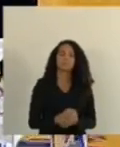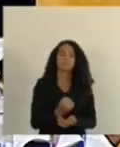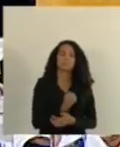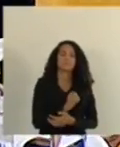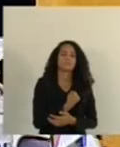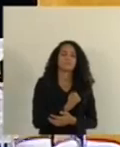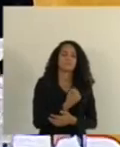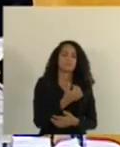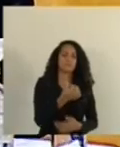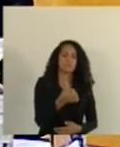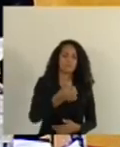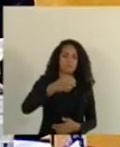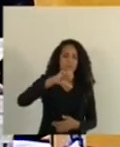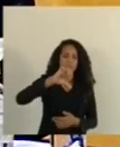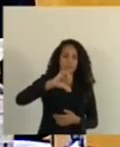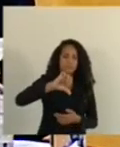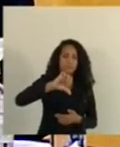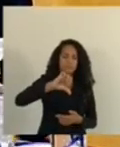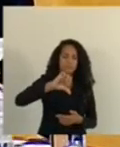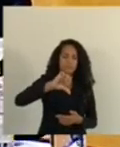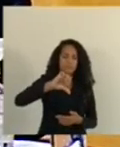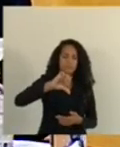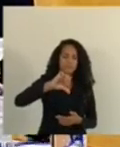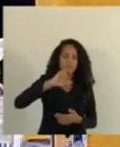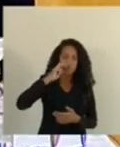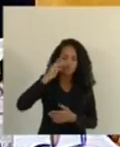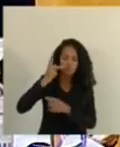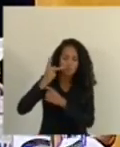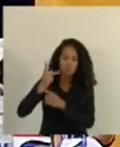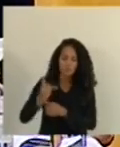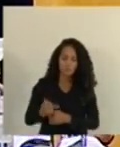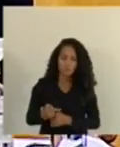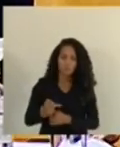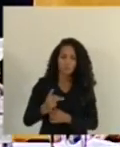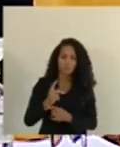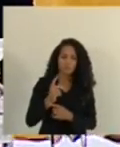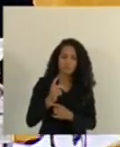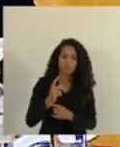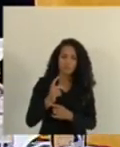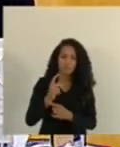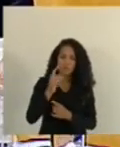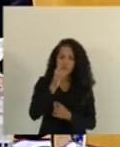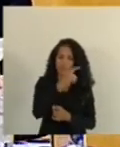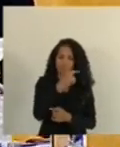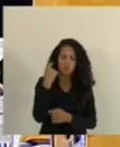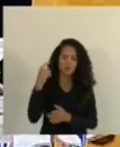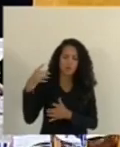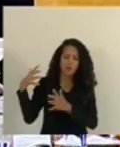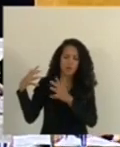69, vamos lá, achar aqui. Capitão Assunção tumultuou aqui a pauta.